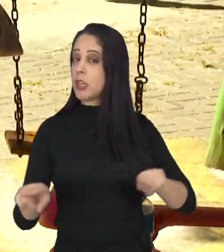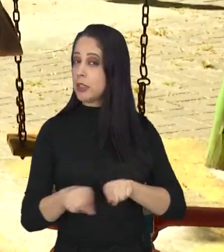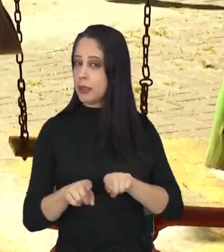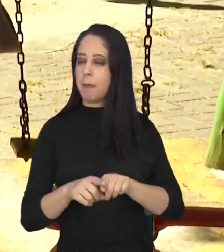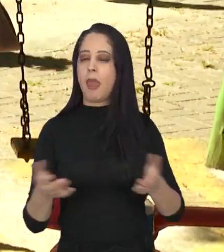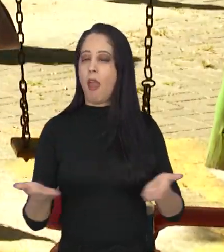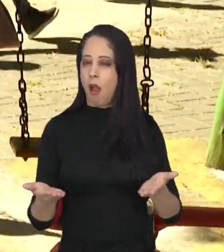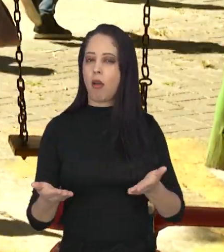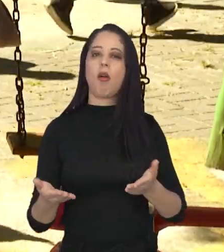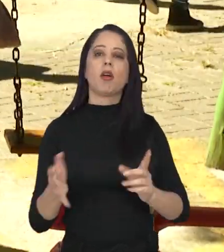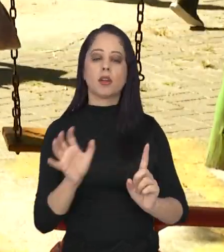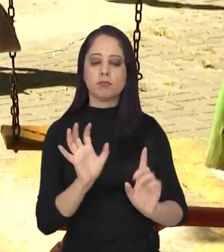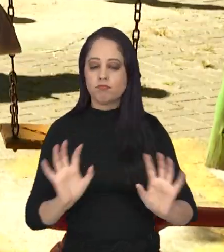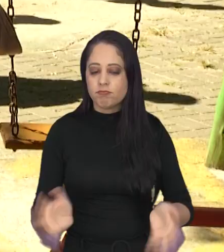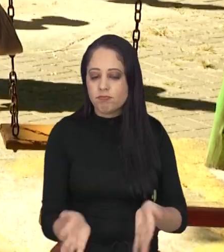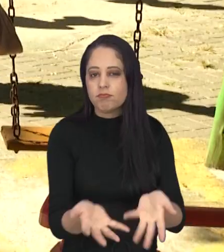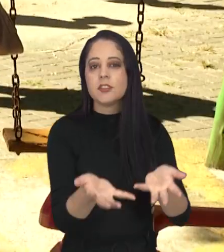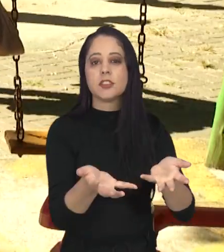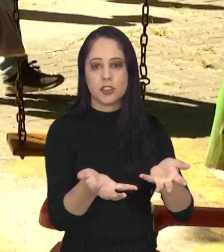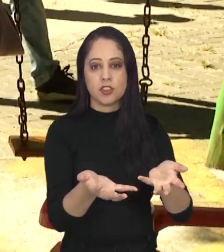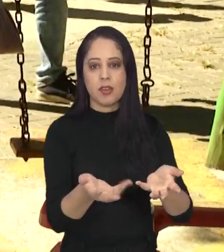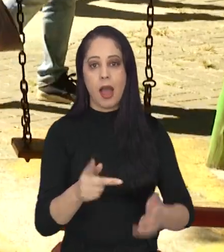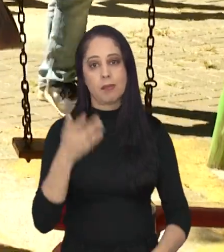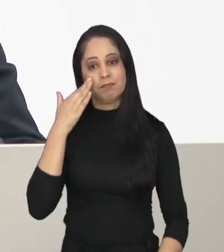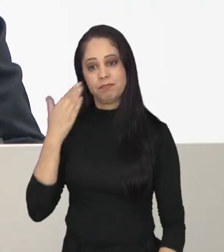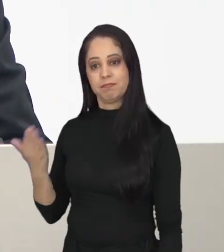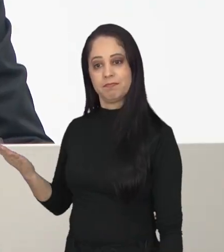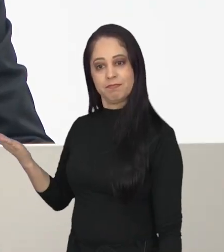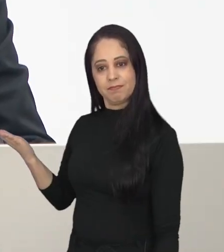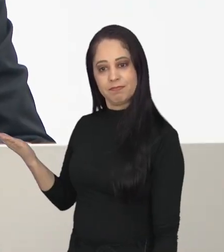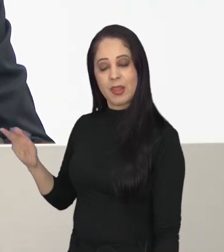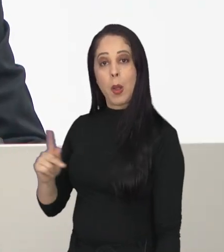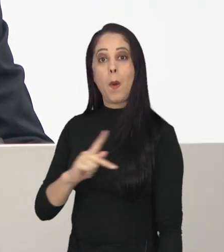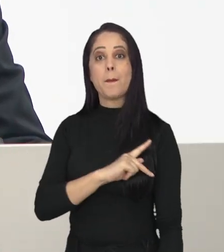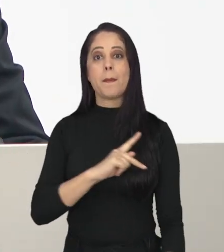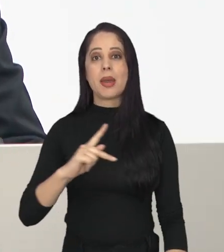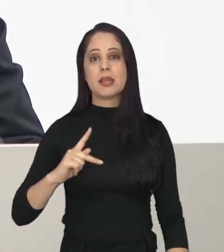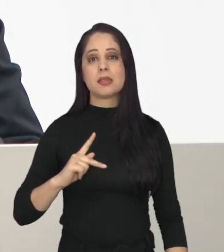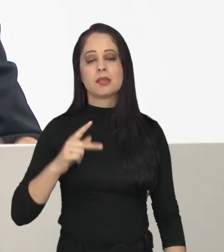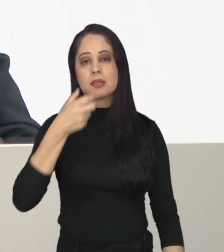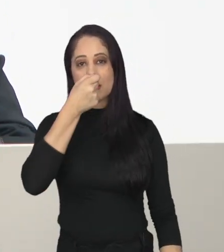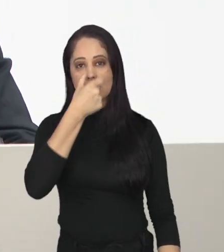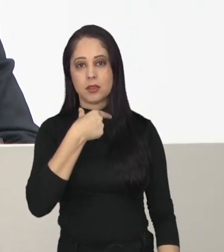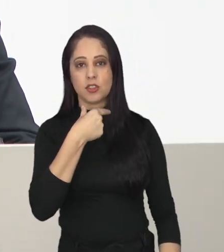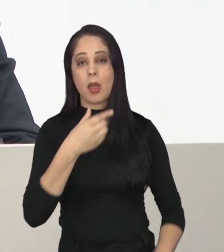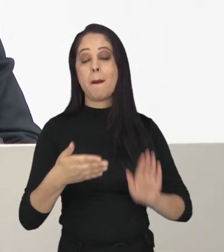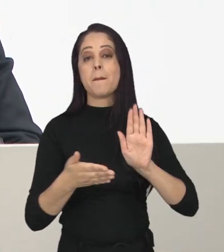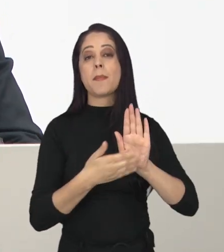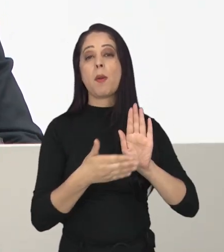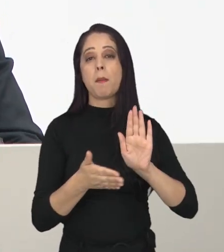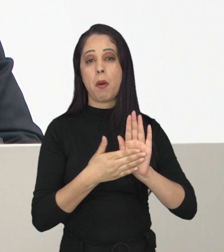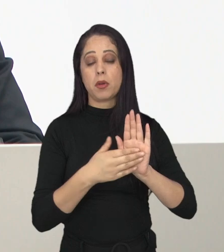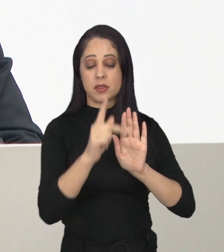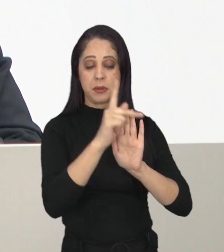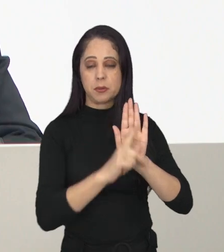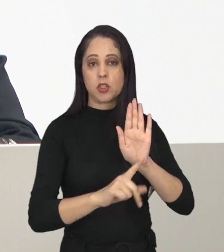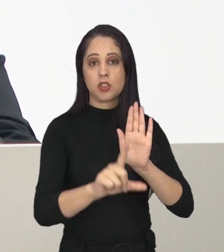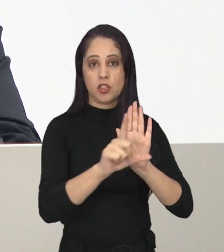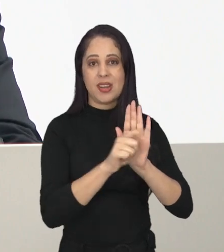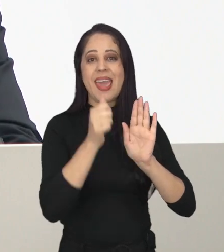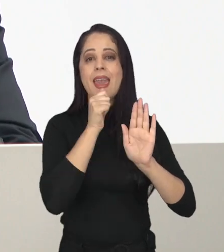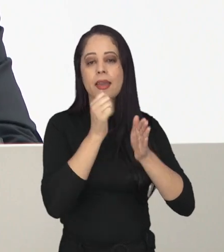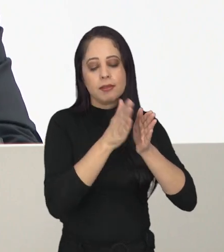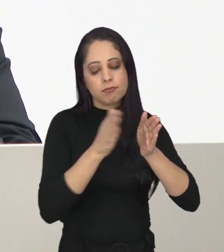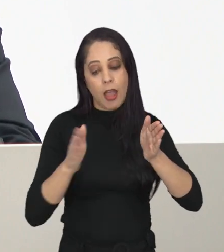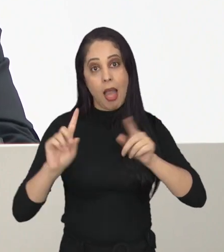contribuir com esse processo de crescimento e aprendizagem, o presidente da Câmara, Roberto do Elevem, propôs um projeto